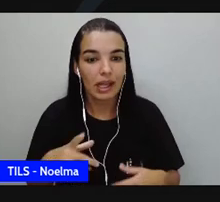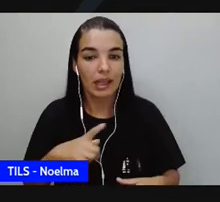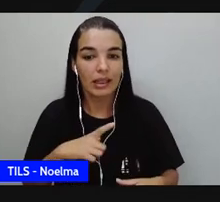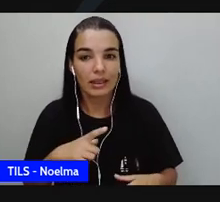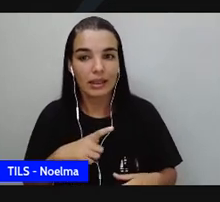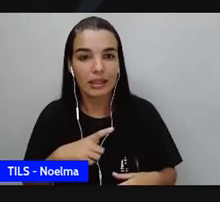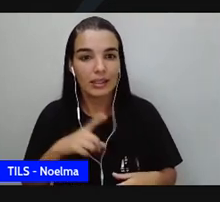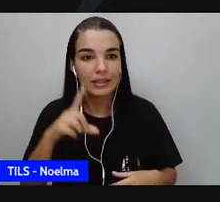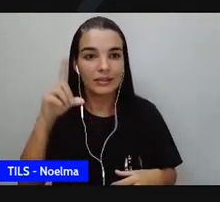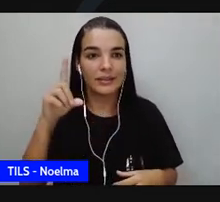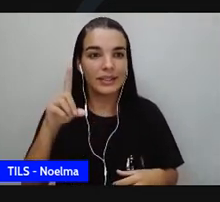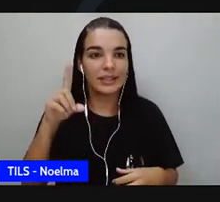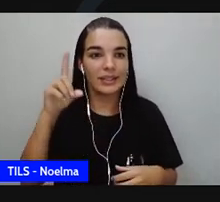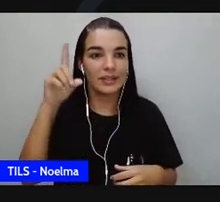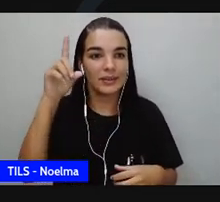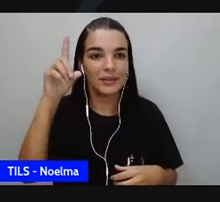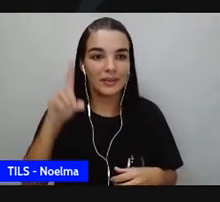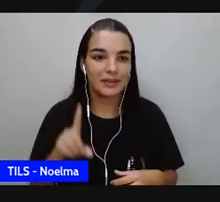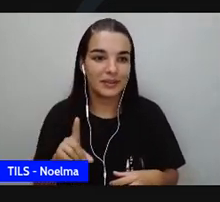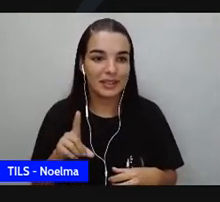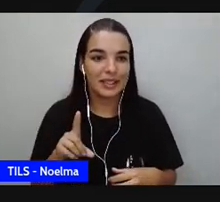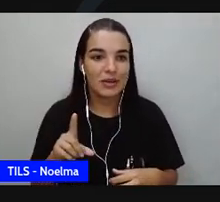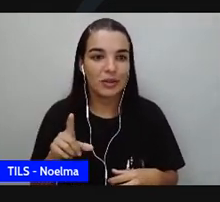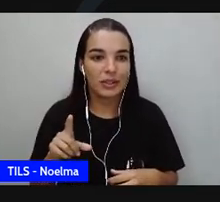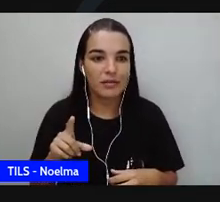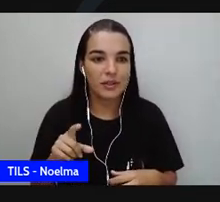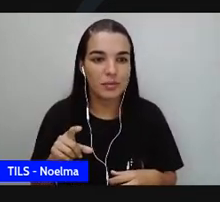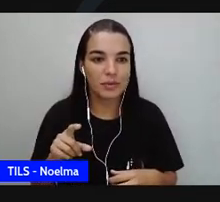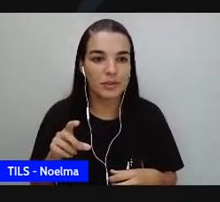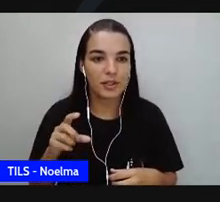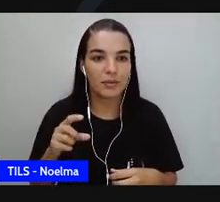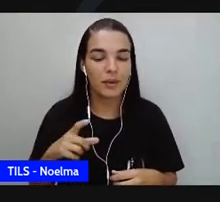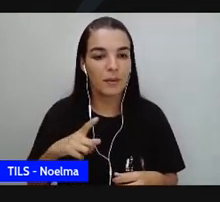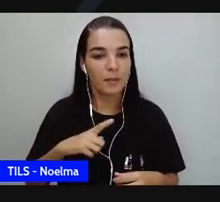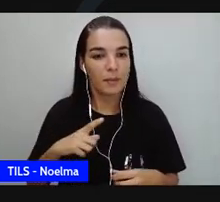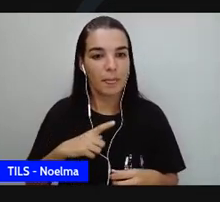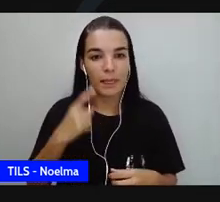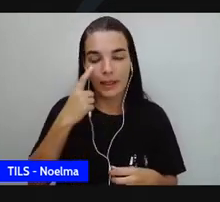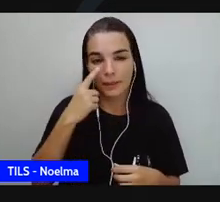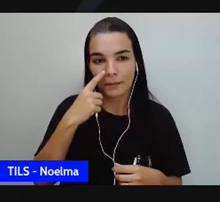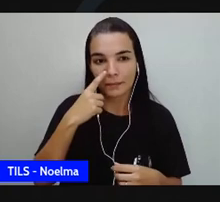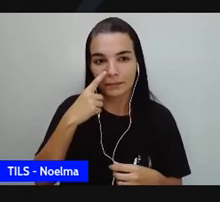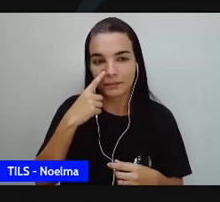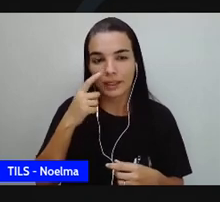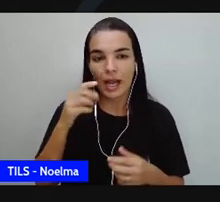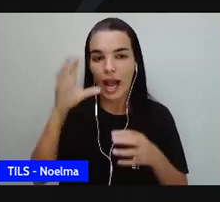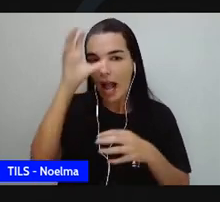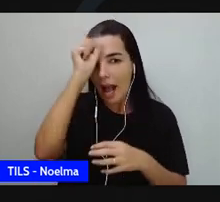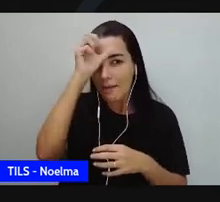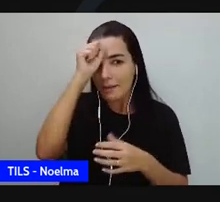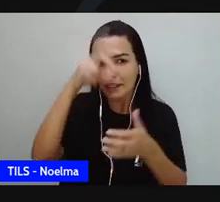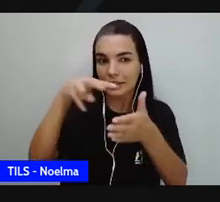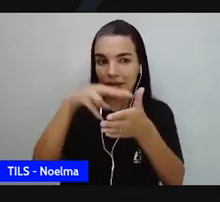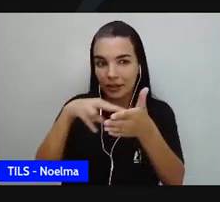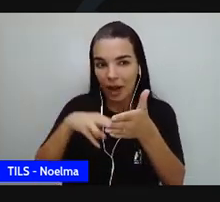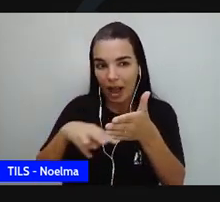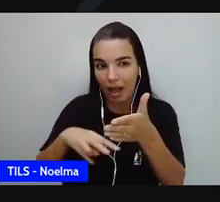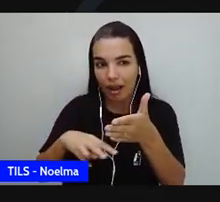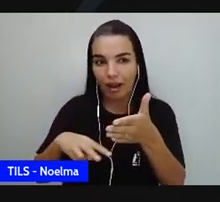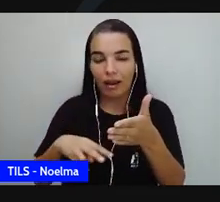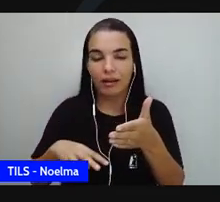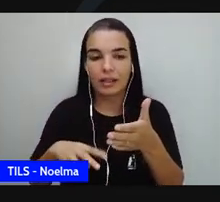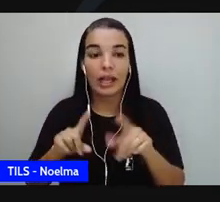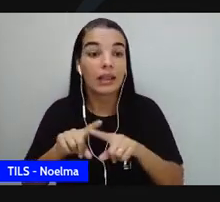Ela começou a ler outras coisas, na medida que ela aprendeu a ler naqueles dois anos na escola.